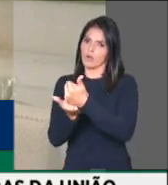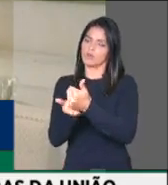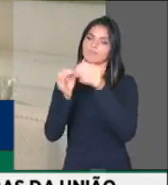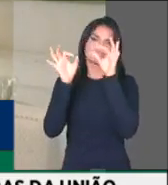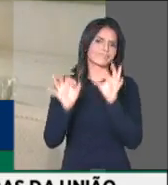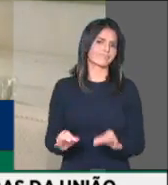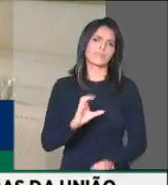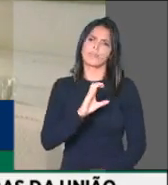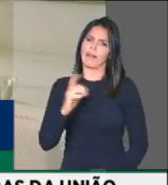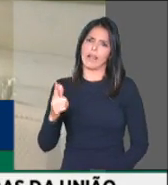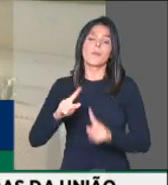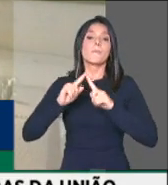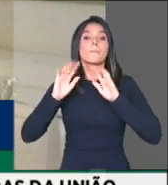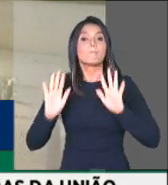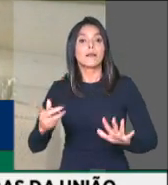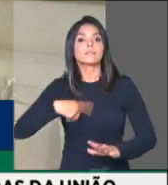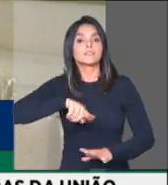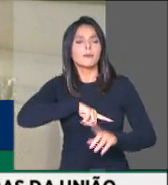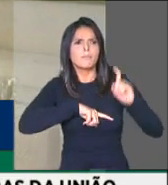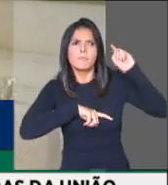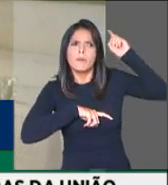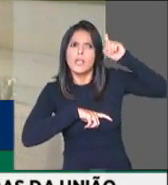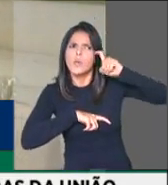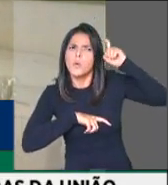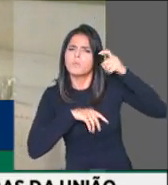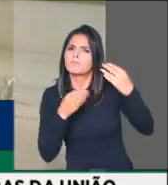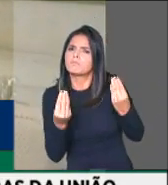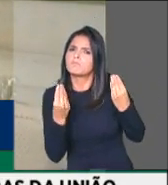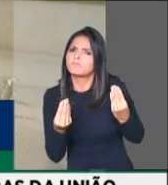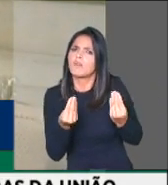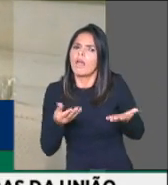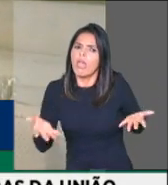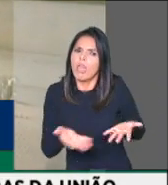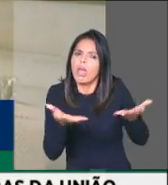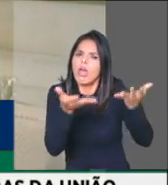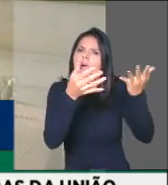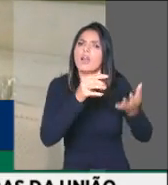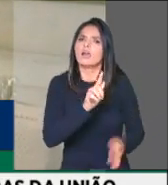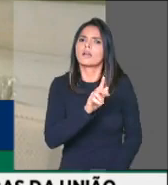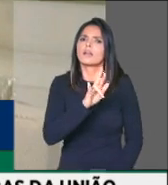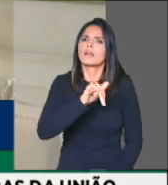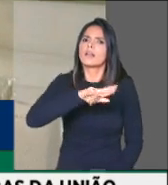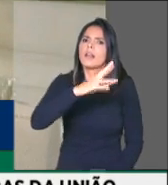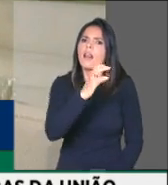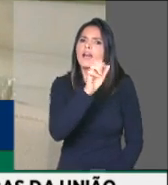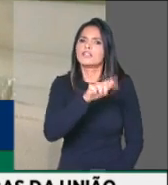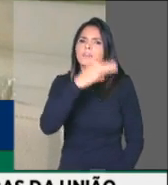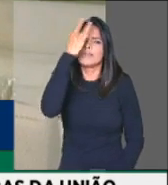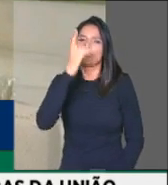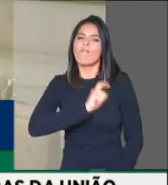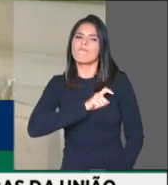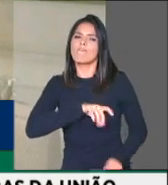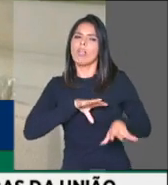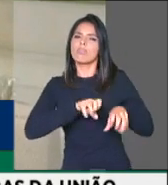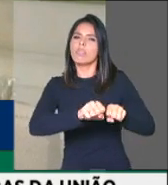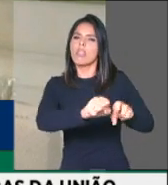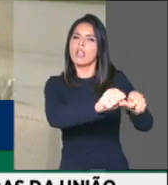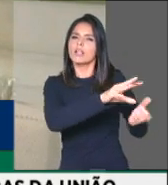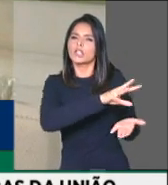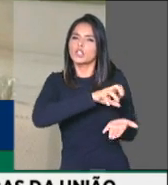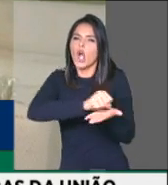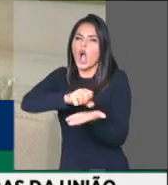óbvio, essas iniciativas, mas que temos a preocupação em não incentivar de fato a grilagem e nem aprovar uma legislação que